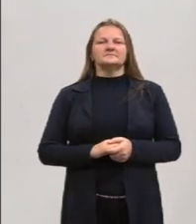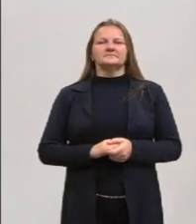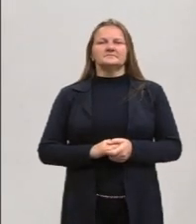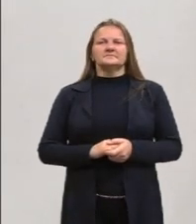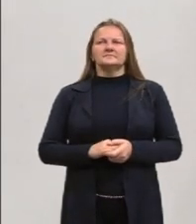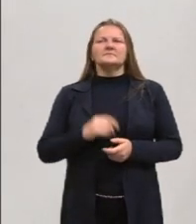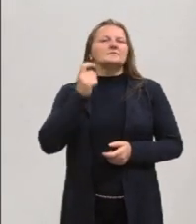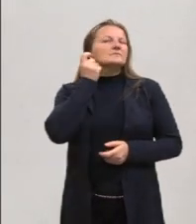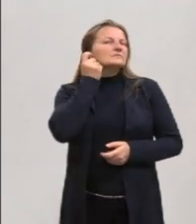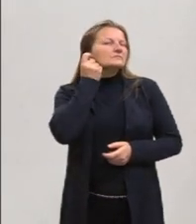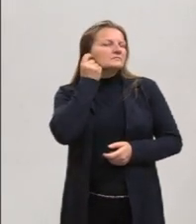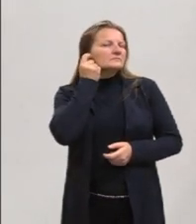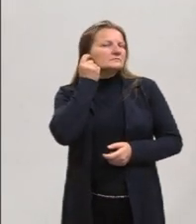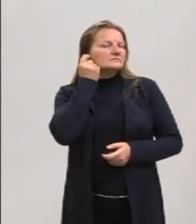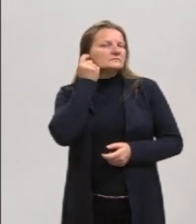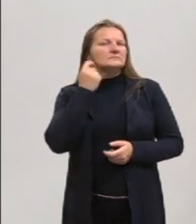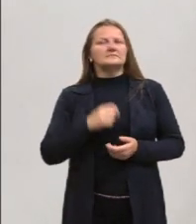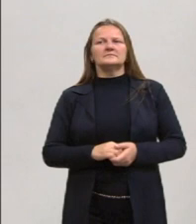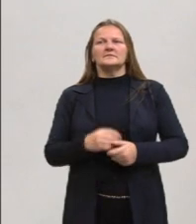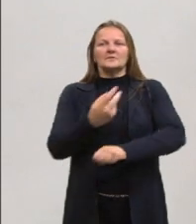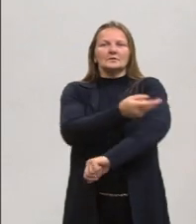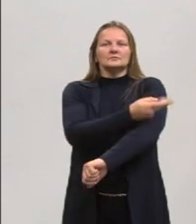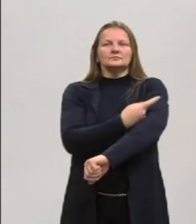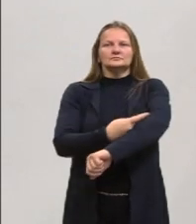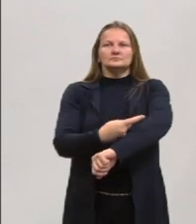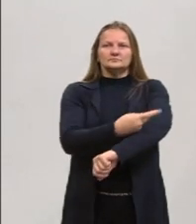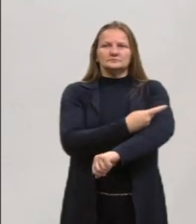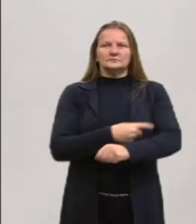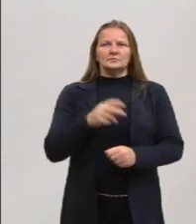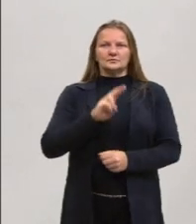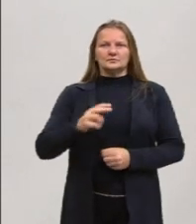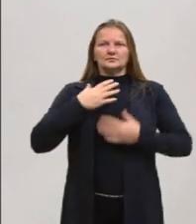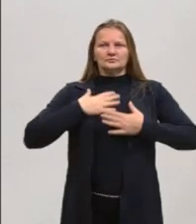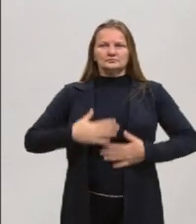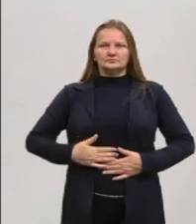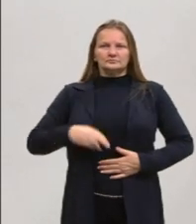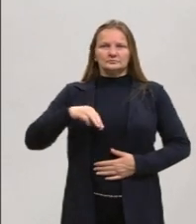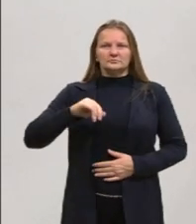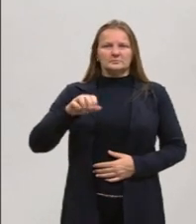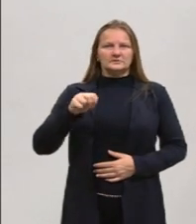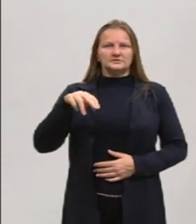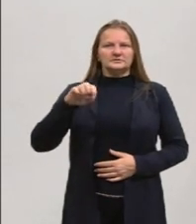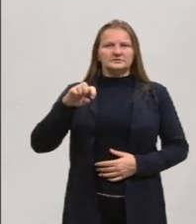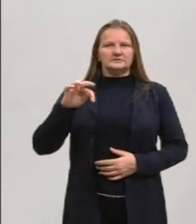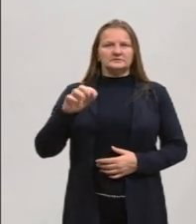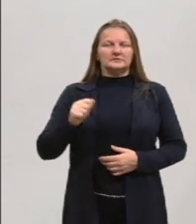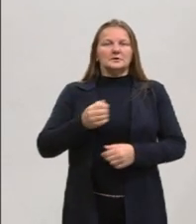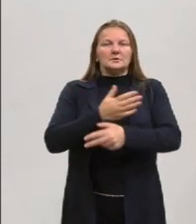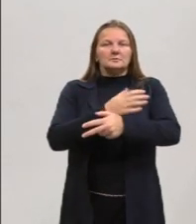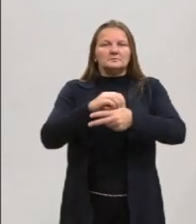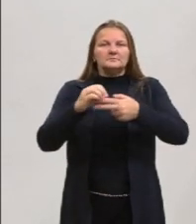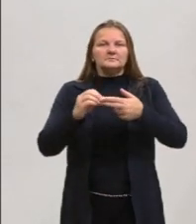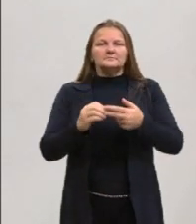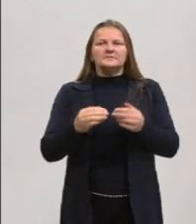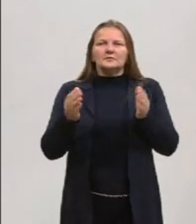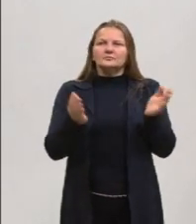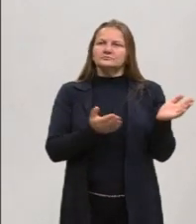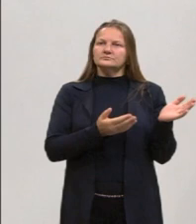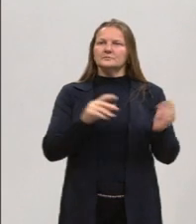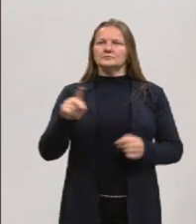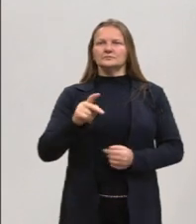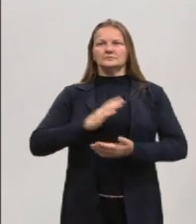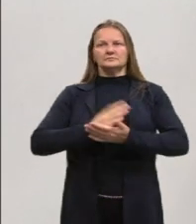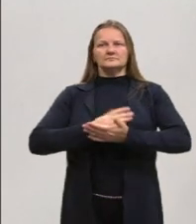tenho um brinco na orelha direita, tatuagens nos braços, estou usando a camiseta magenta do pré-ENEM e aqui no cantinho a